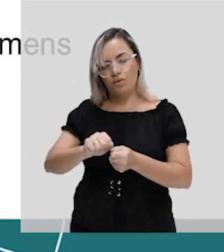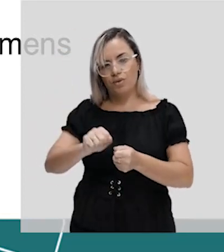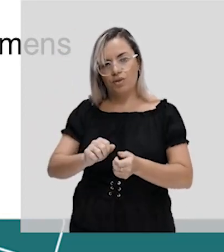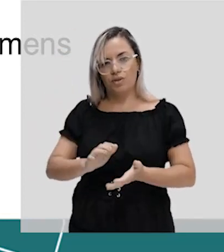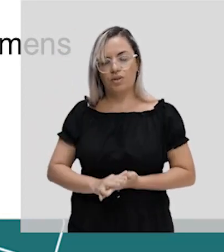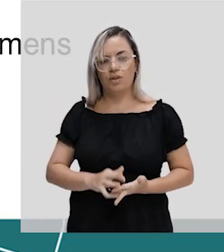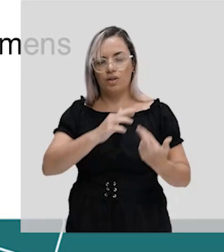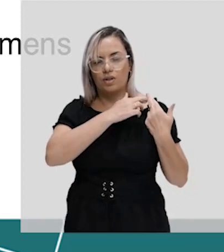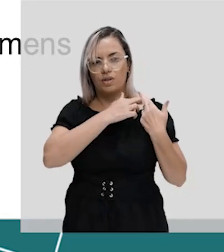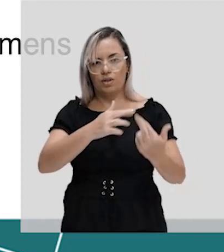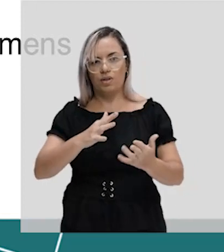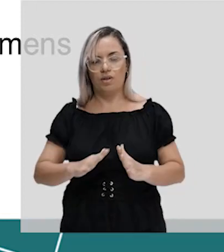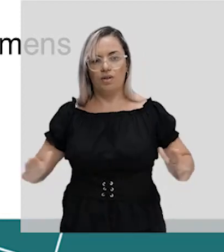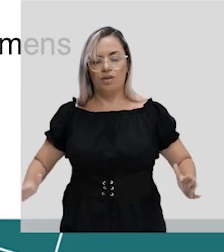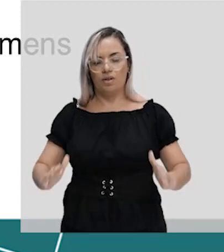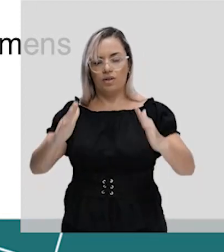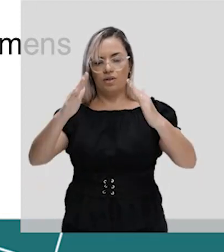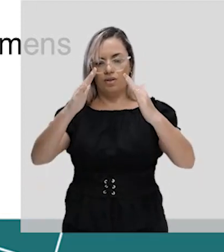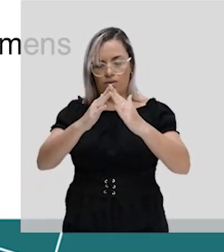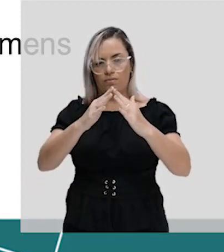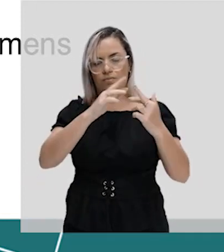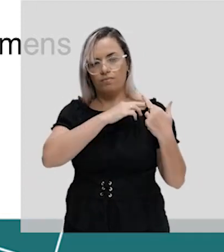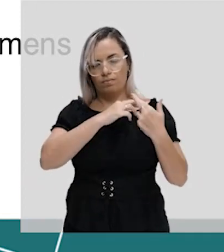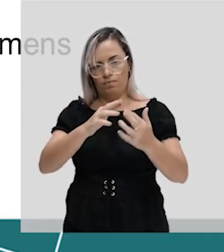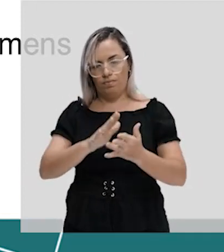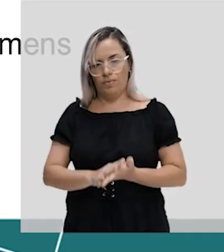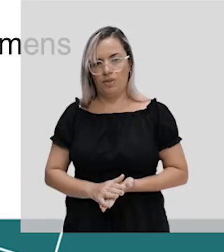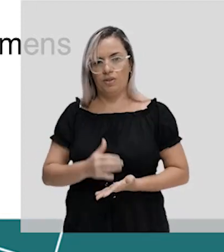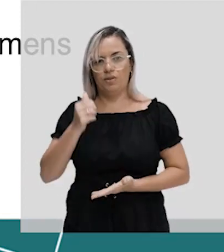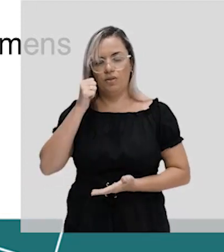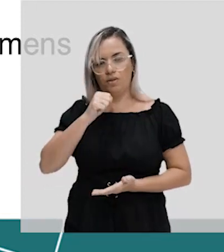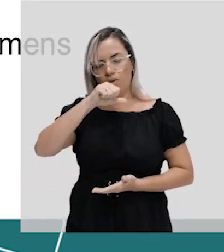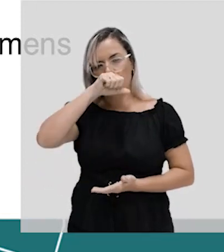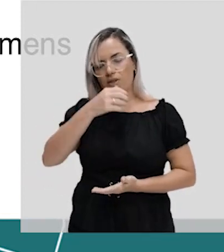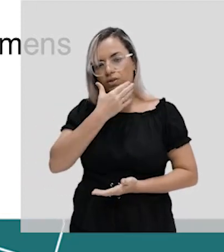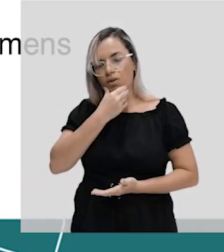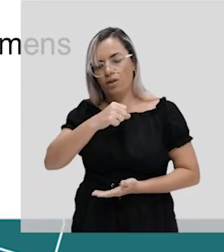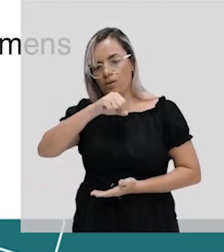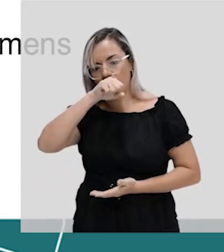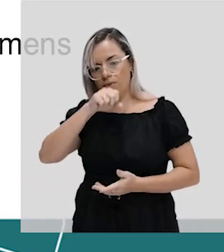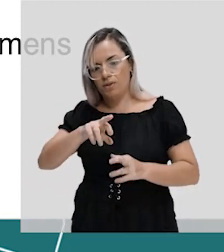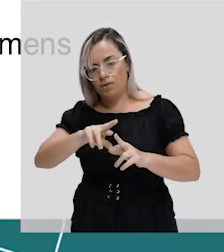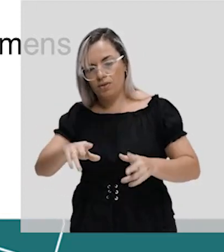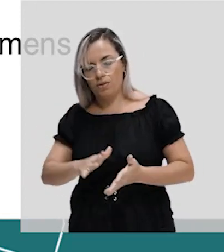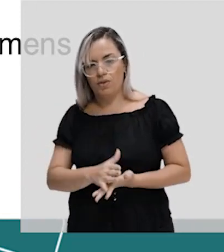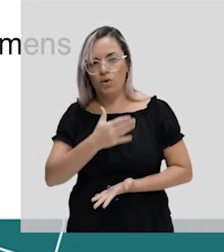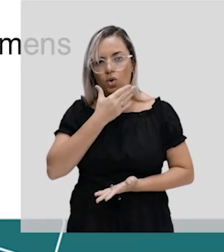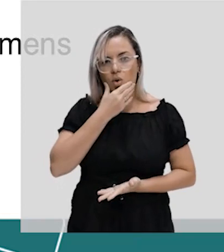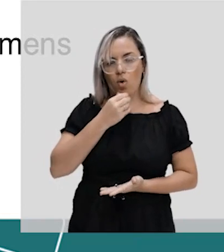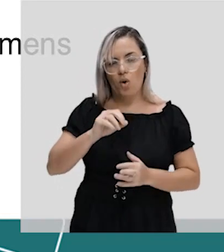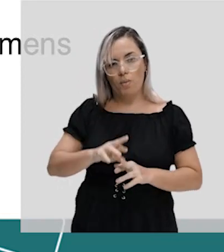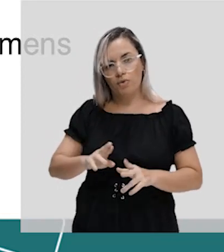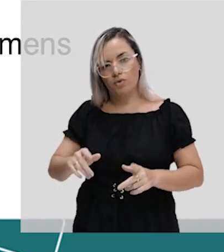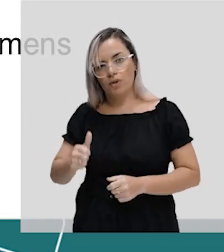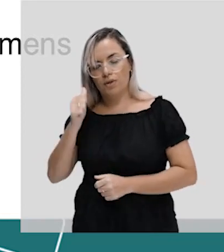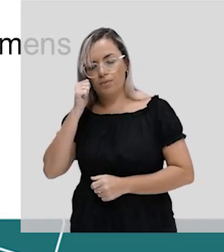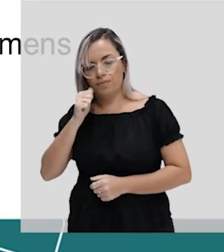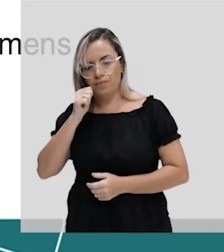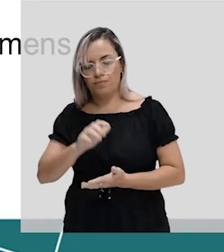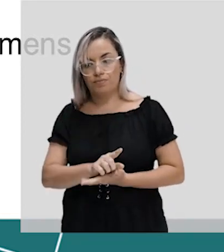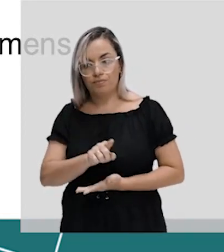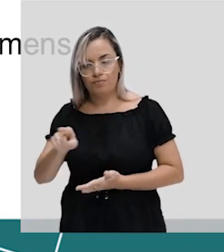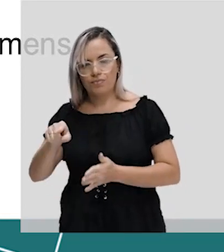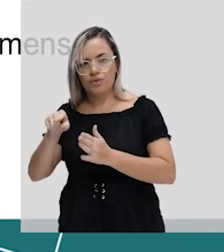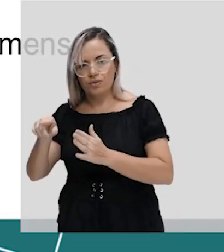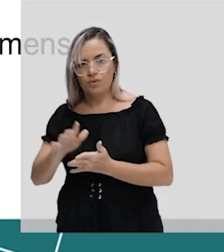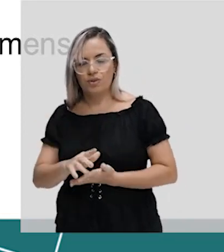tarefas domésticas, entre aquilo que teu pai e tua mãe atribuem a você e aos seus irmãos. Eu também tive irmãs, e